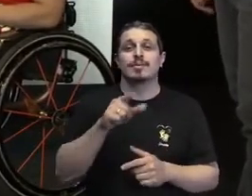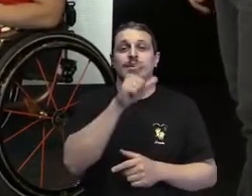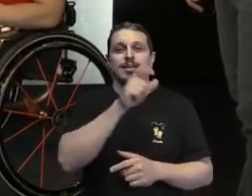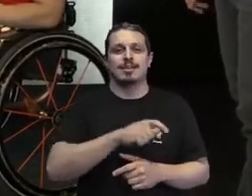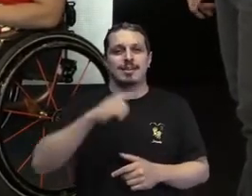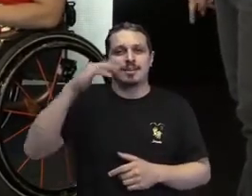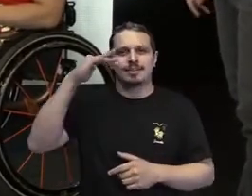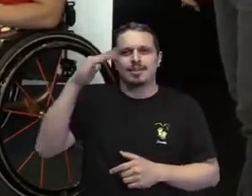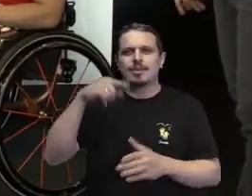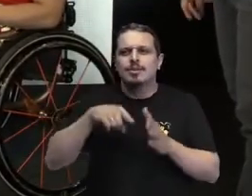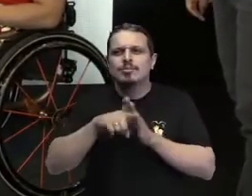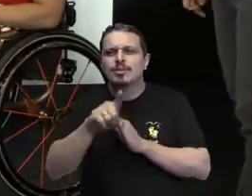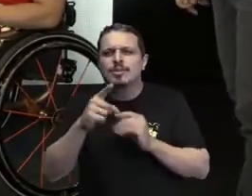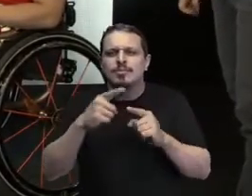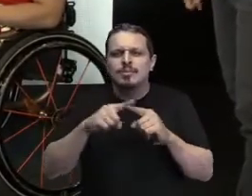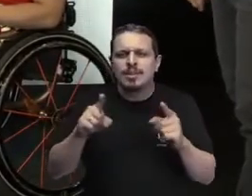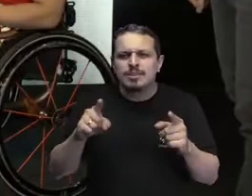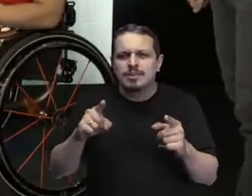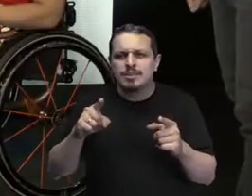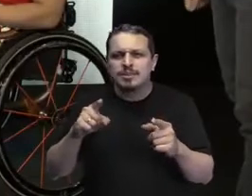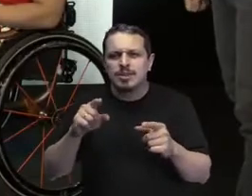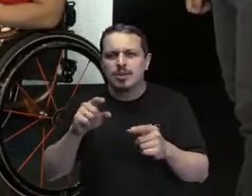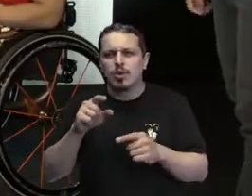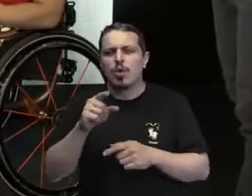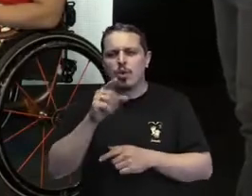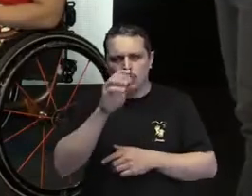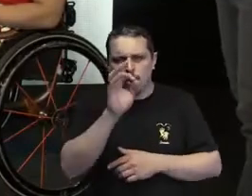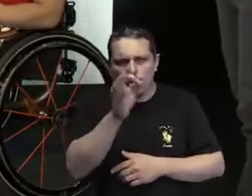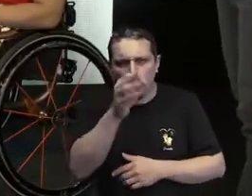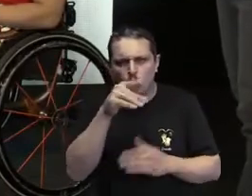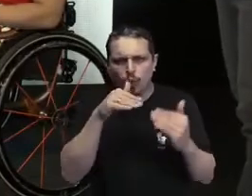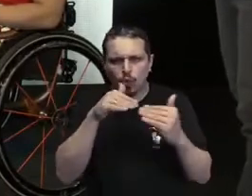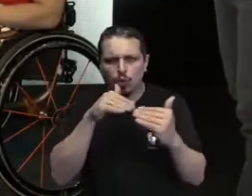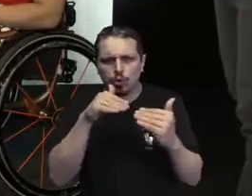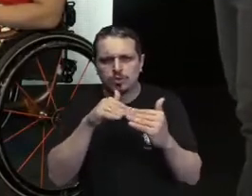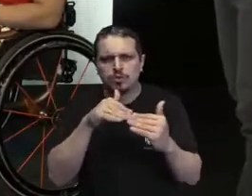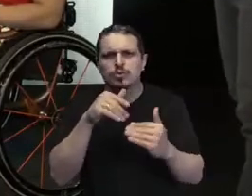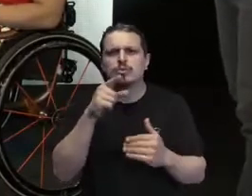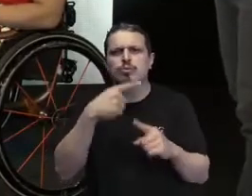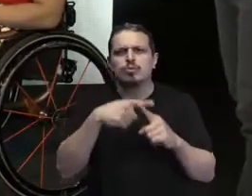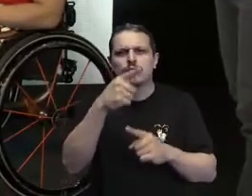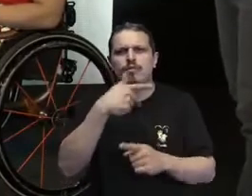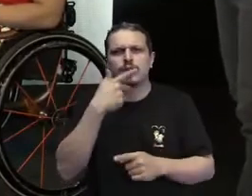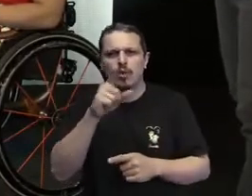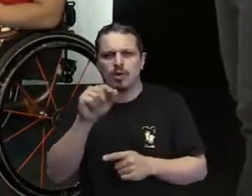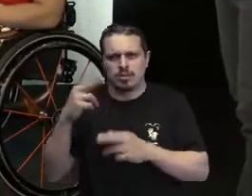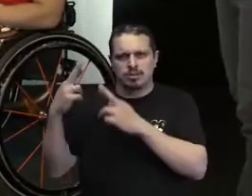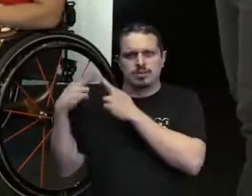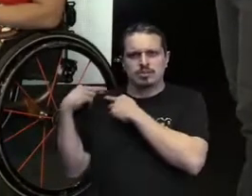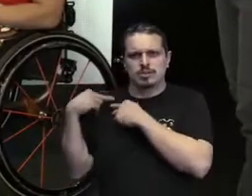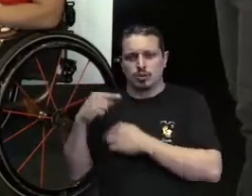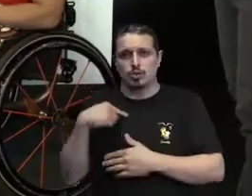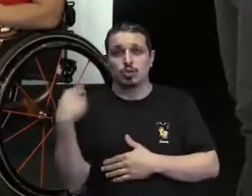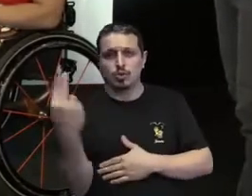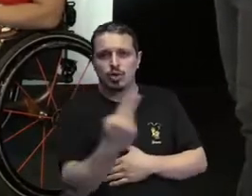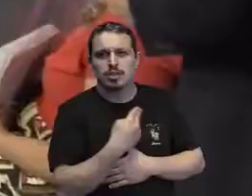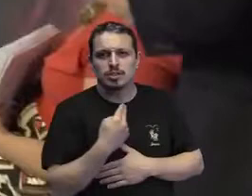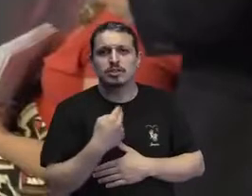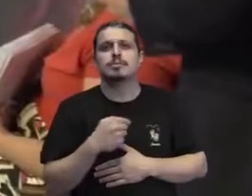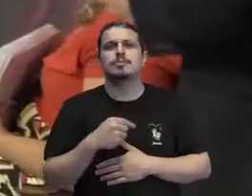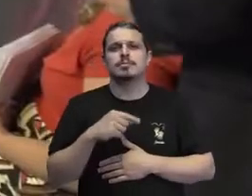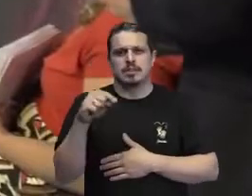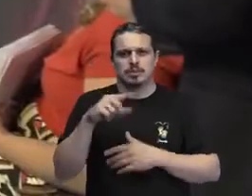concordando muito com o que a Marília traz. Porque ela puxa, inclusive, uma responsabilidade pra nós, pessoas com deficiência.